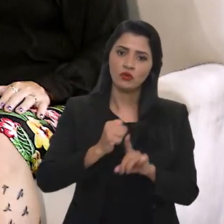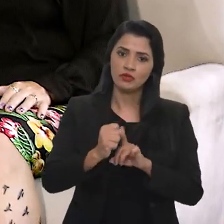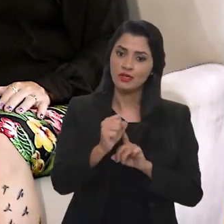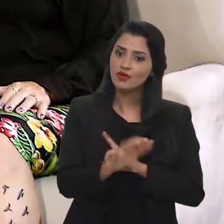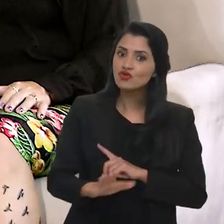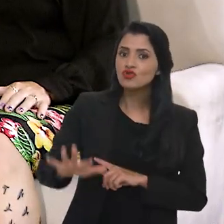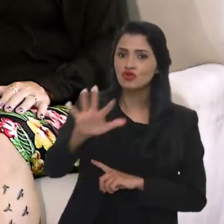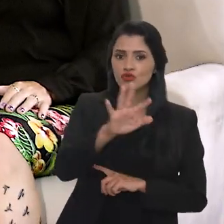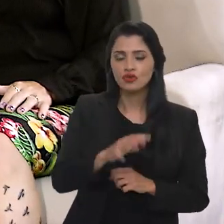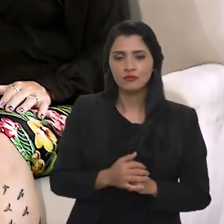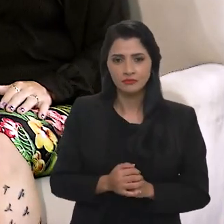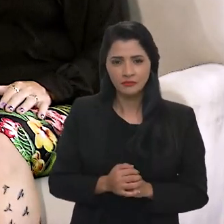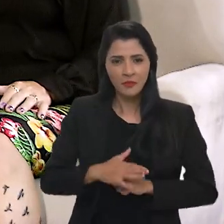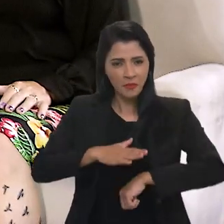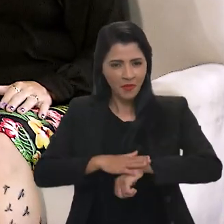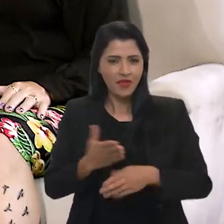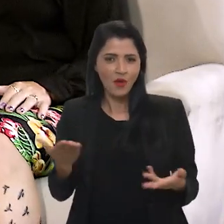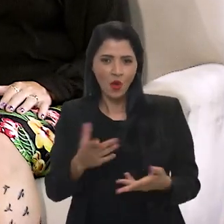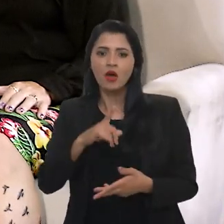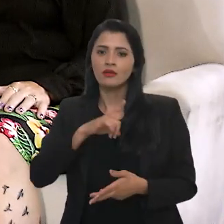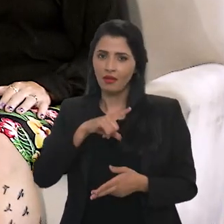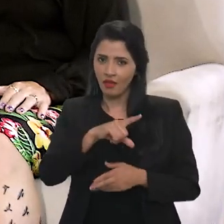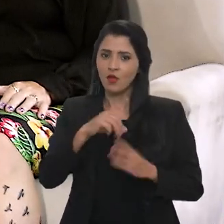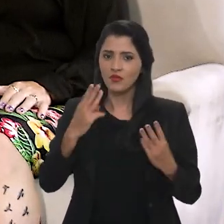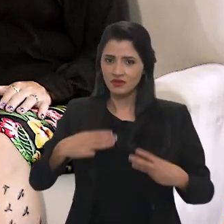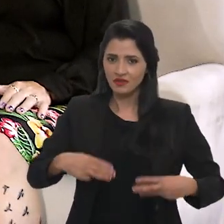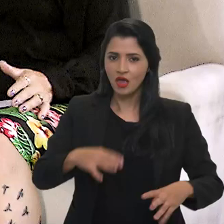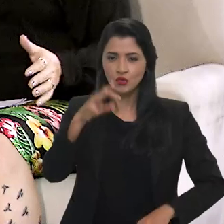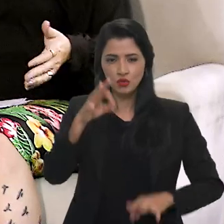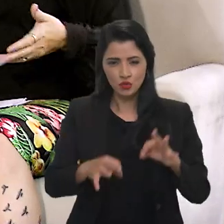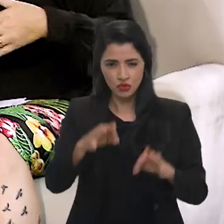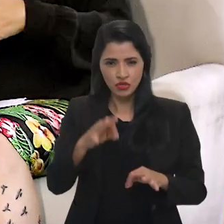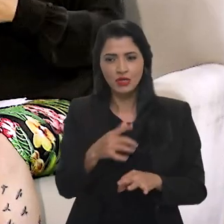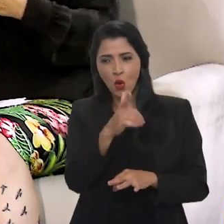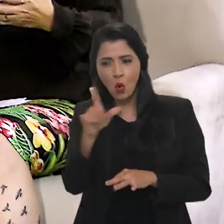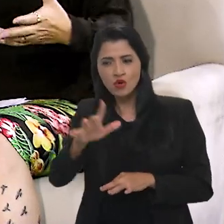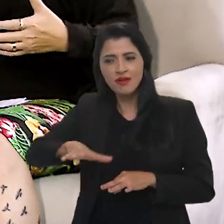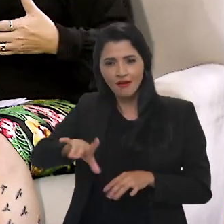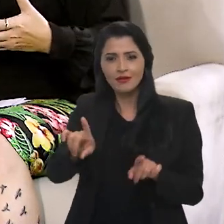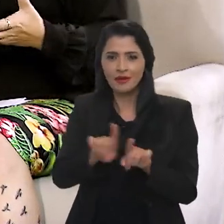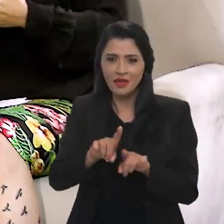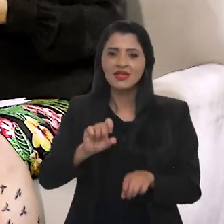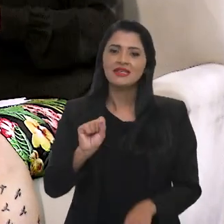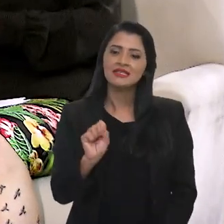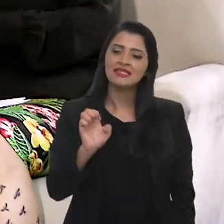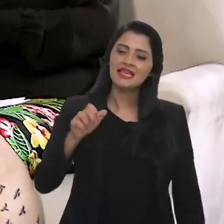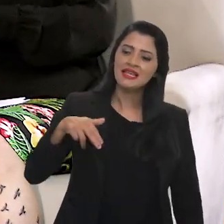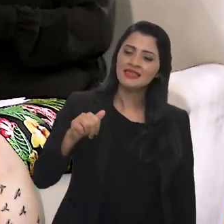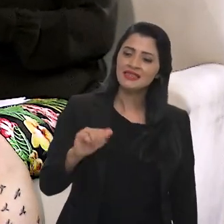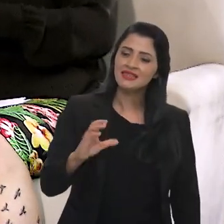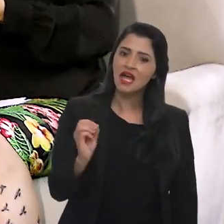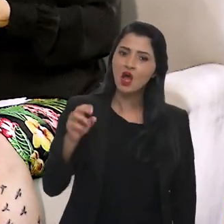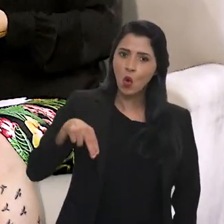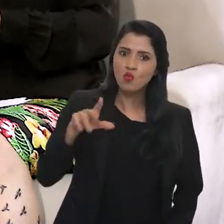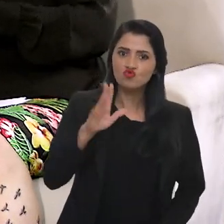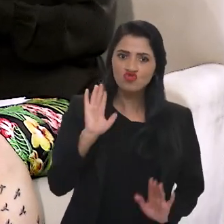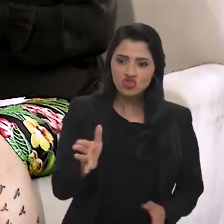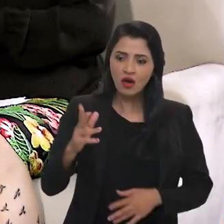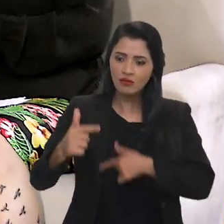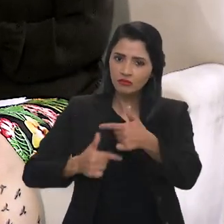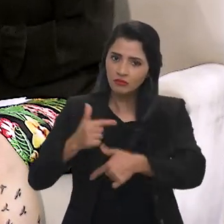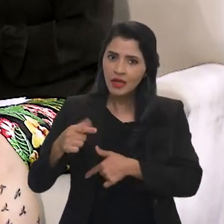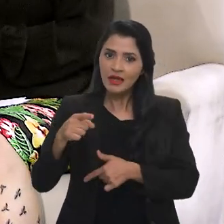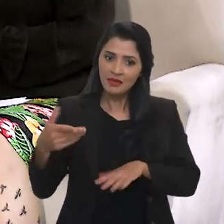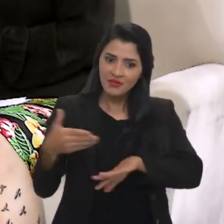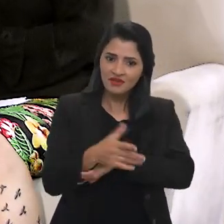de modo geral. E, nessa hora, tem um braço do Ministério da Justiça também, que já atuava em outros setores, que é a Senacom, que também entra